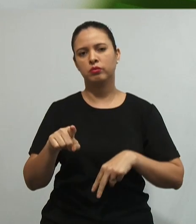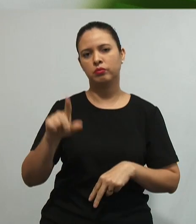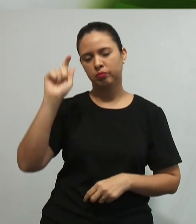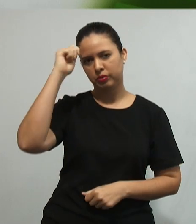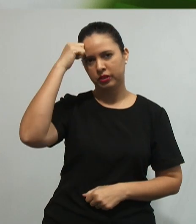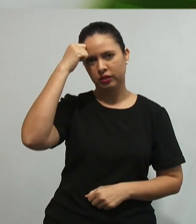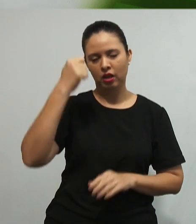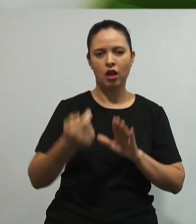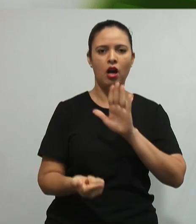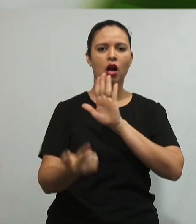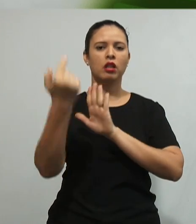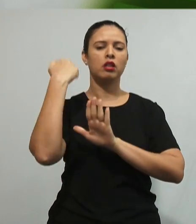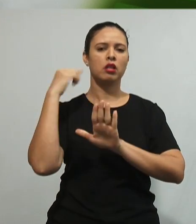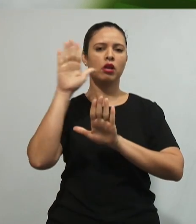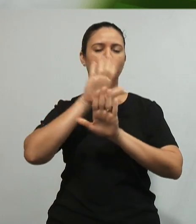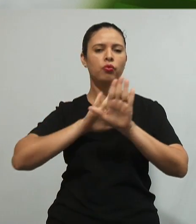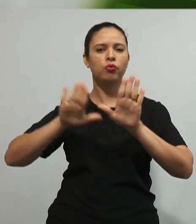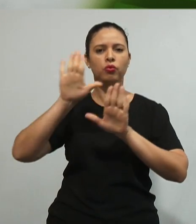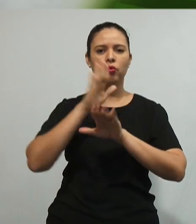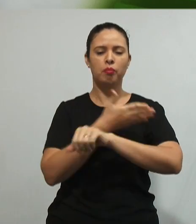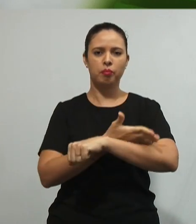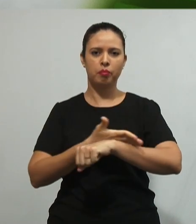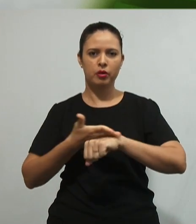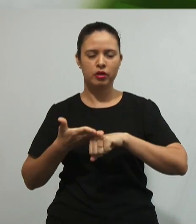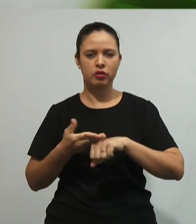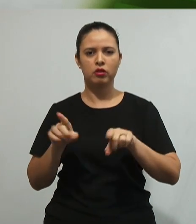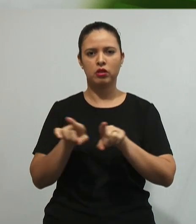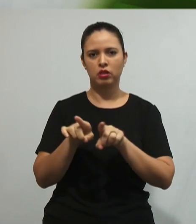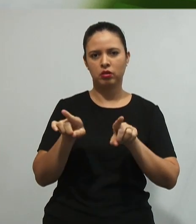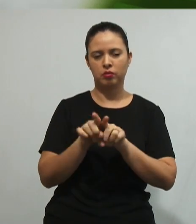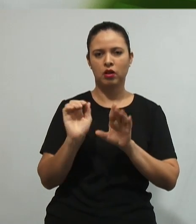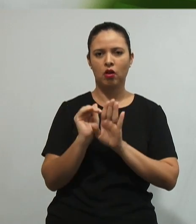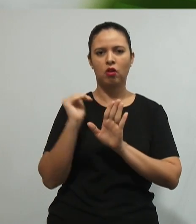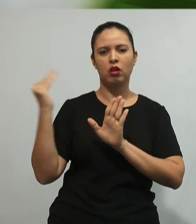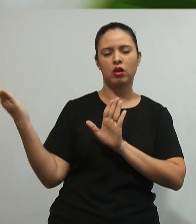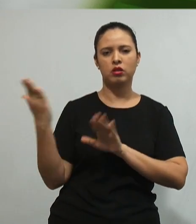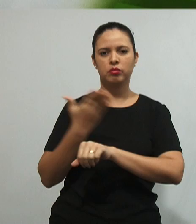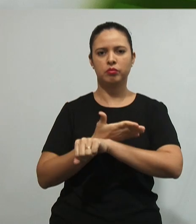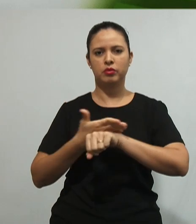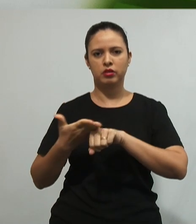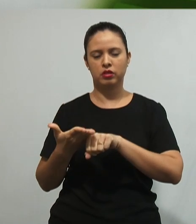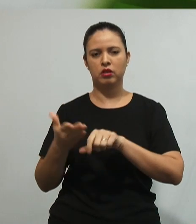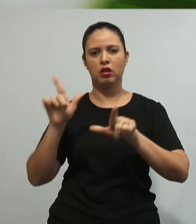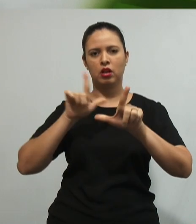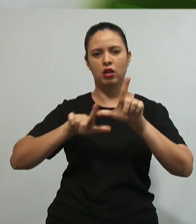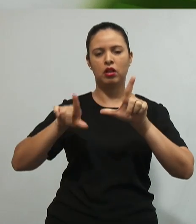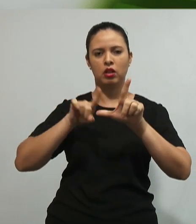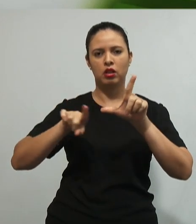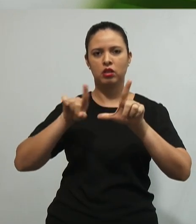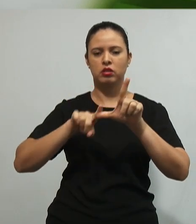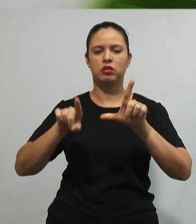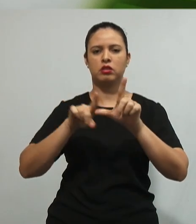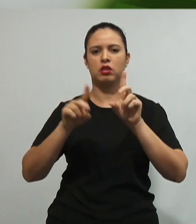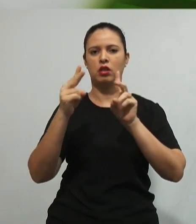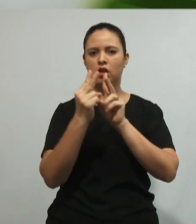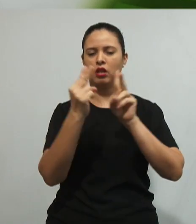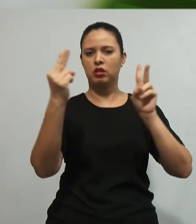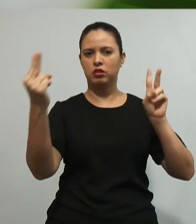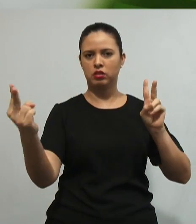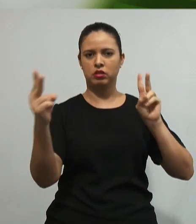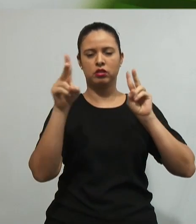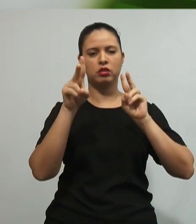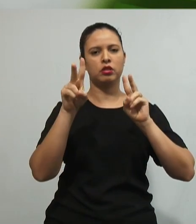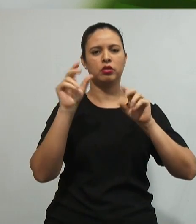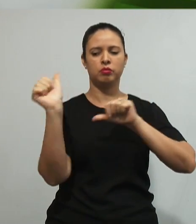mim há uma parede branca. Do meu lado esquerdo, também há uma parede branca escrito EAD, mudando realidades, em